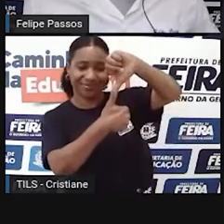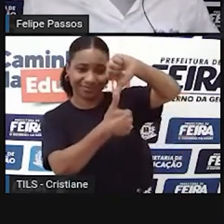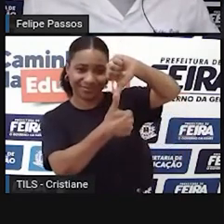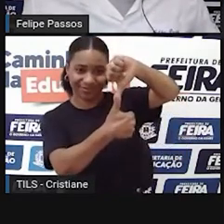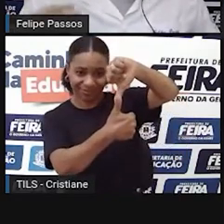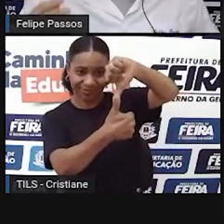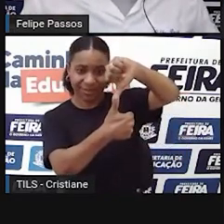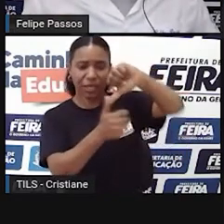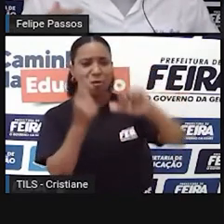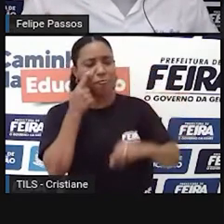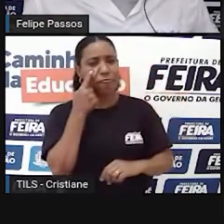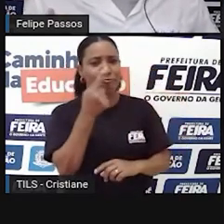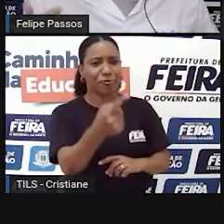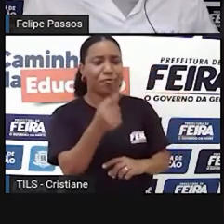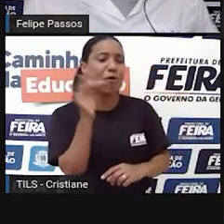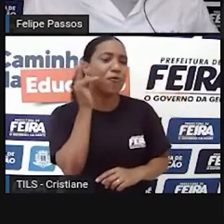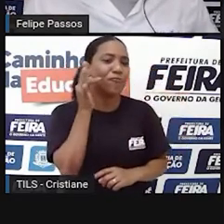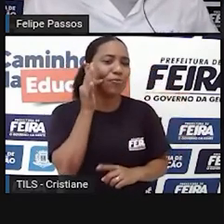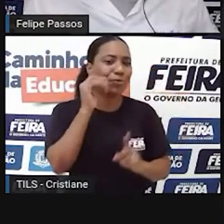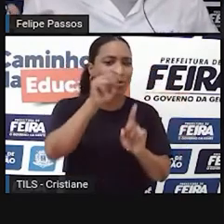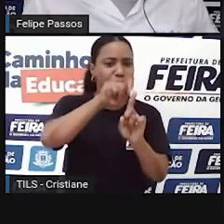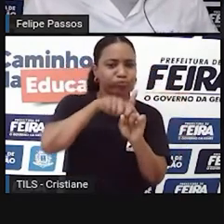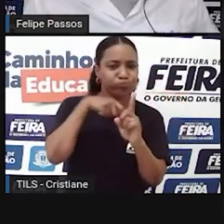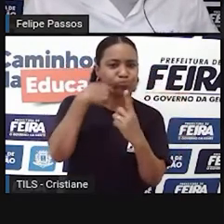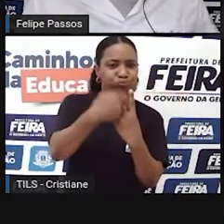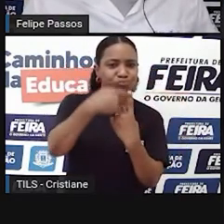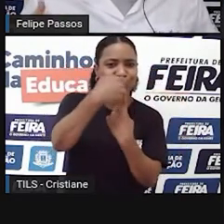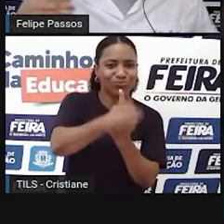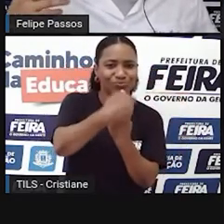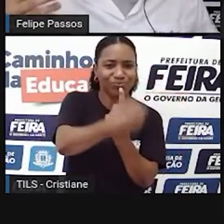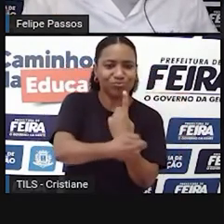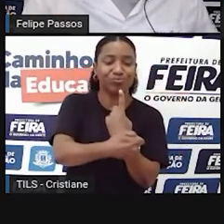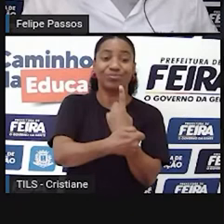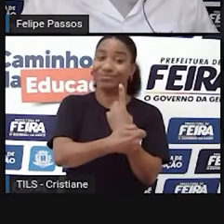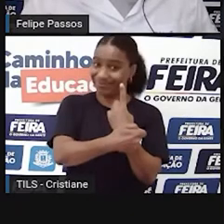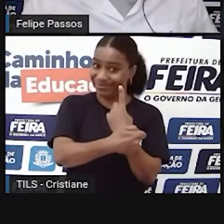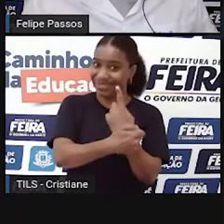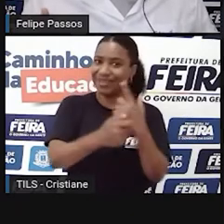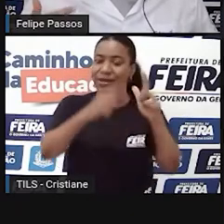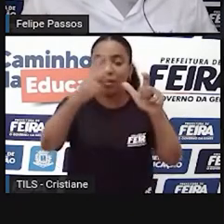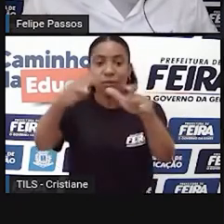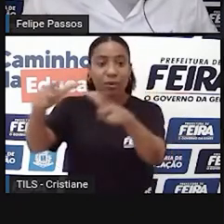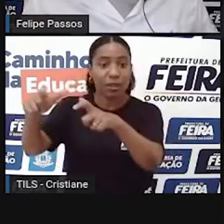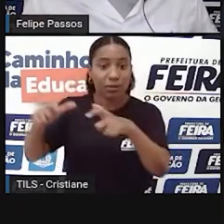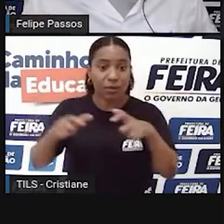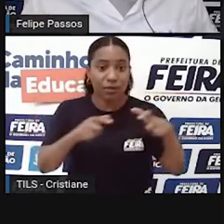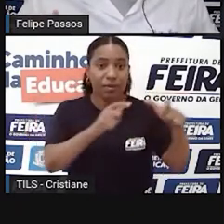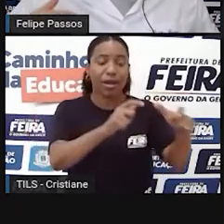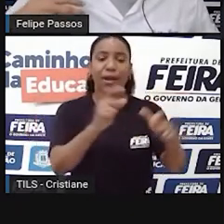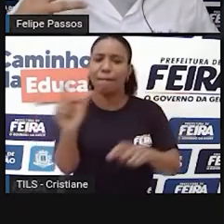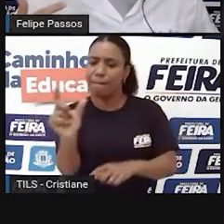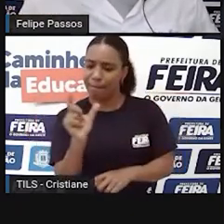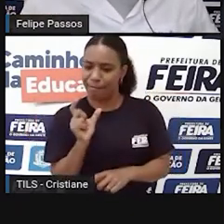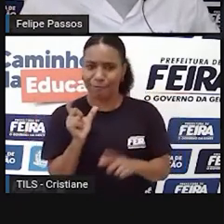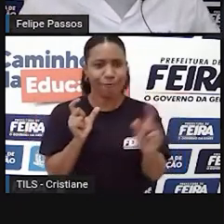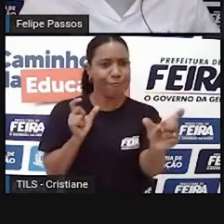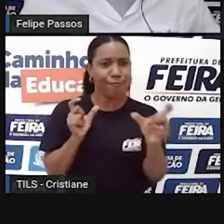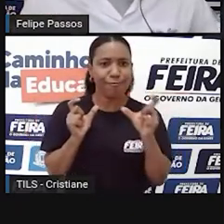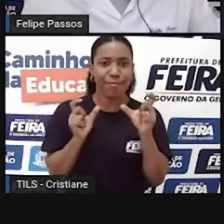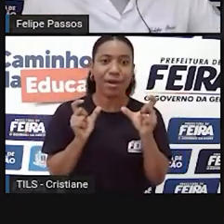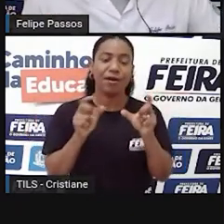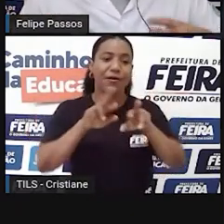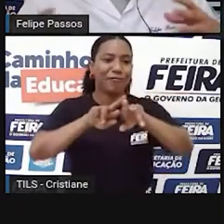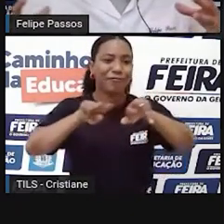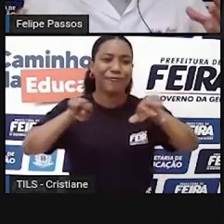Então, assim, cada novo lugar que o ser humano foi chegando, ele foi adquirindo novas palavras, um novo vocabulário,